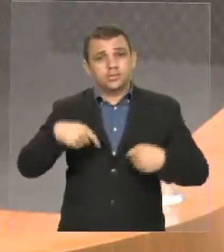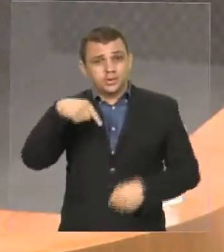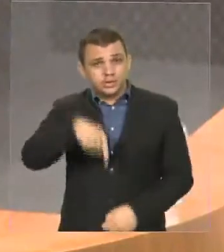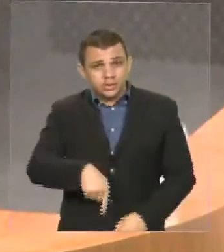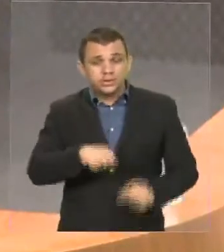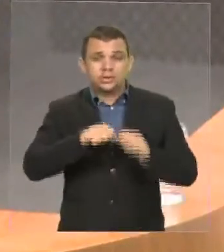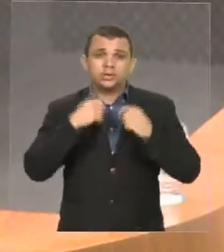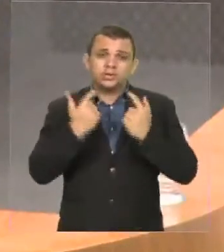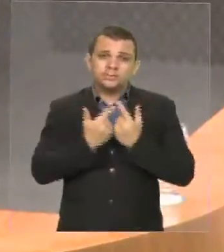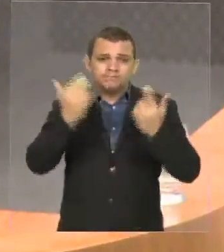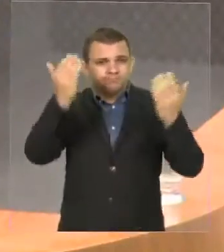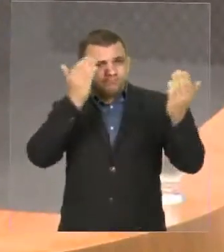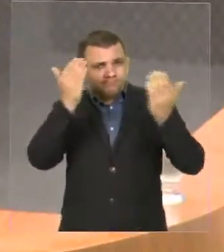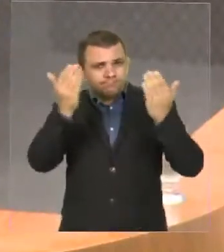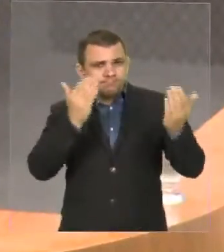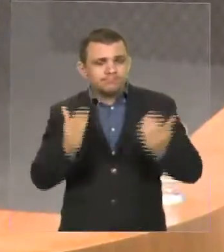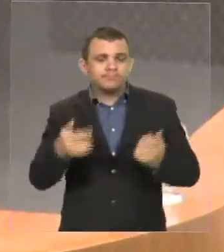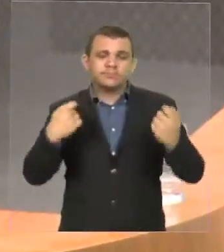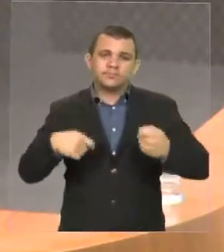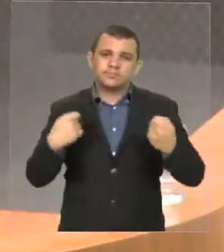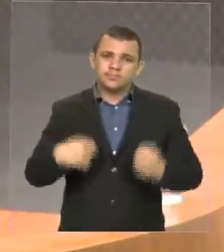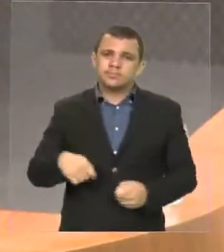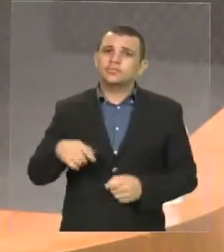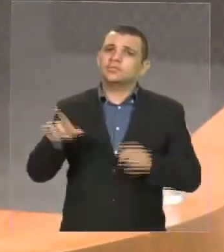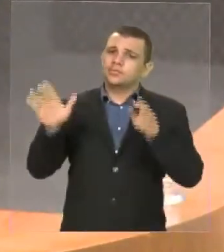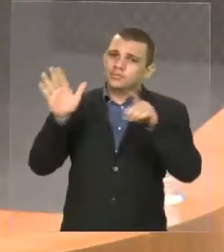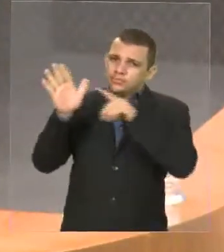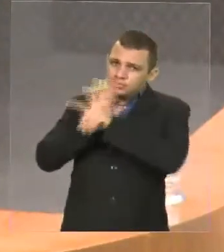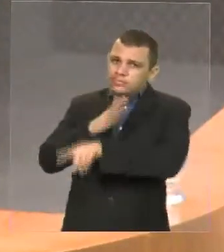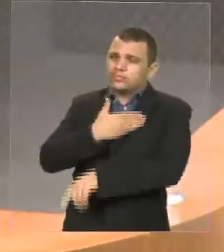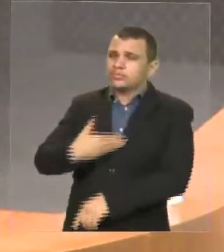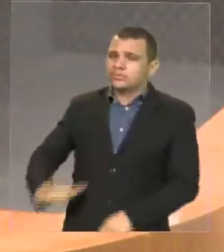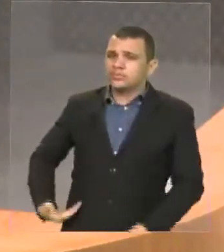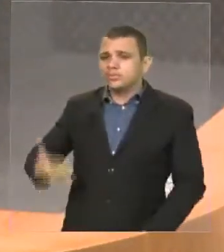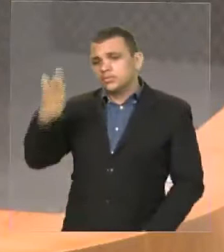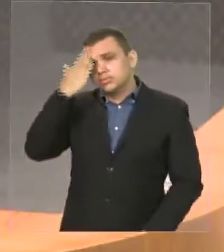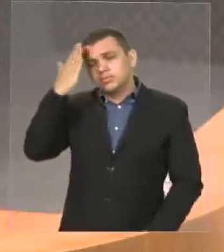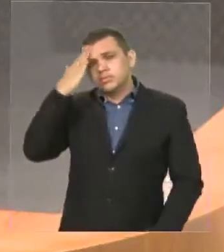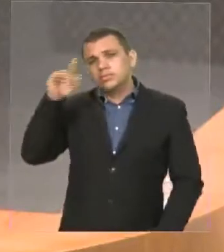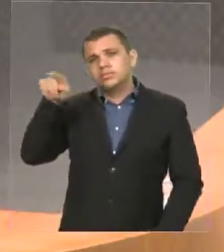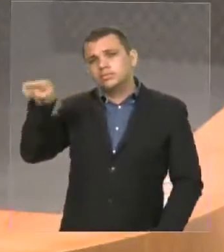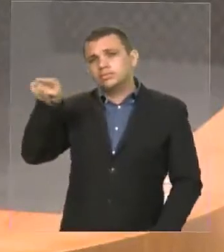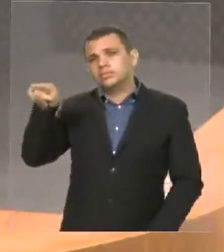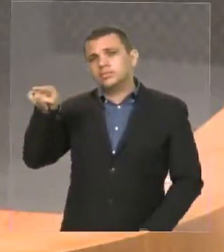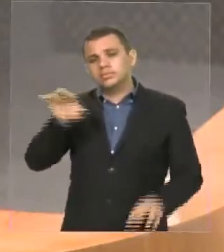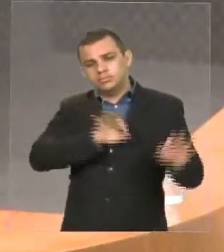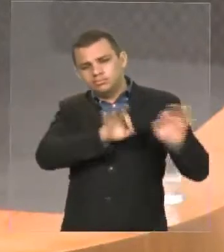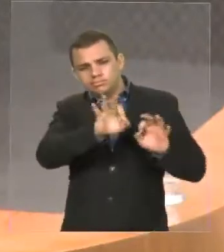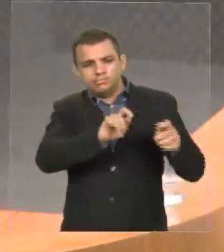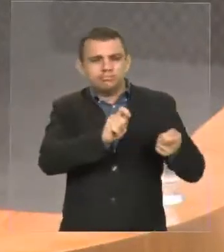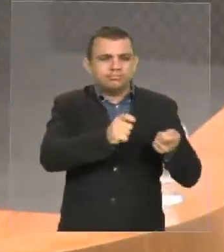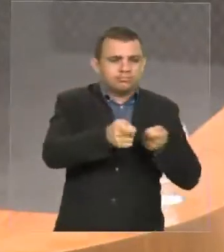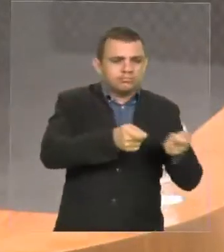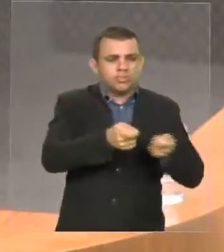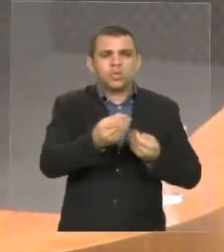uma reflexão e uma pressão junto ao governador para saber como que está essa negociação.